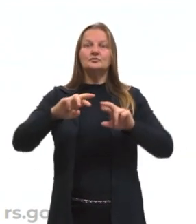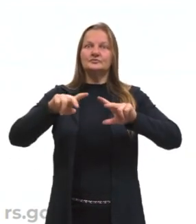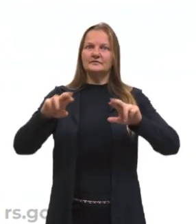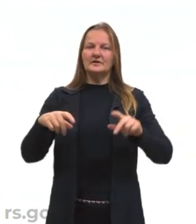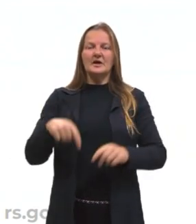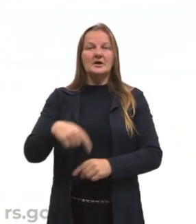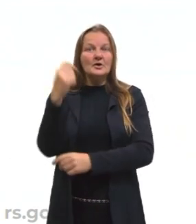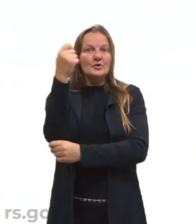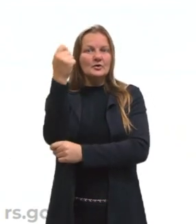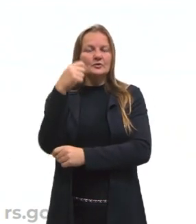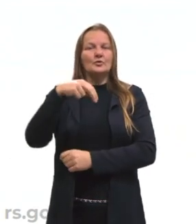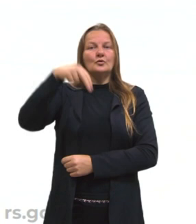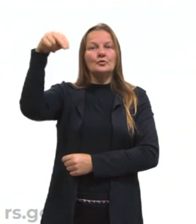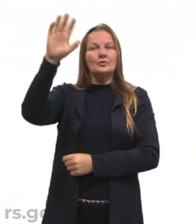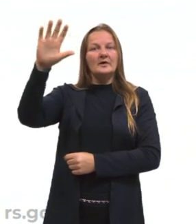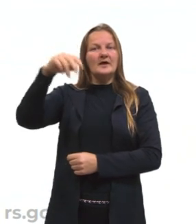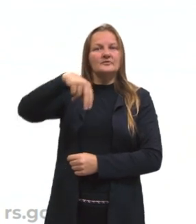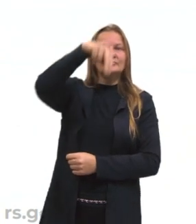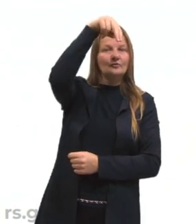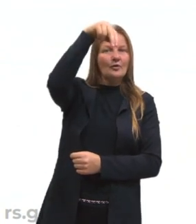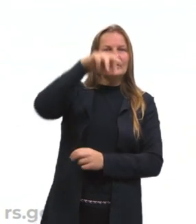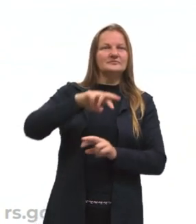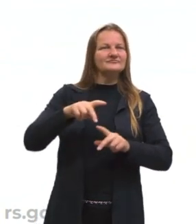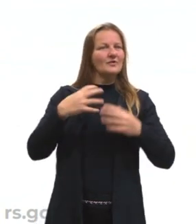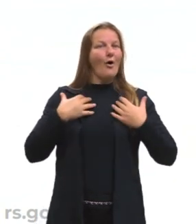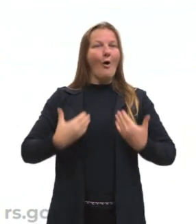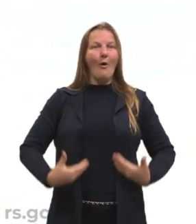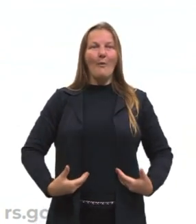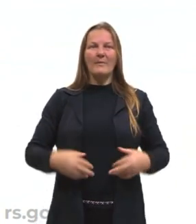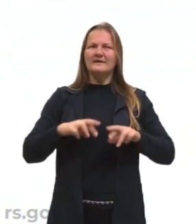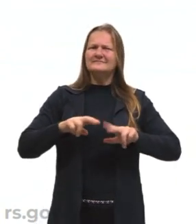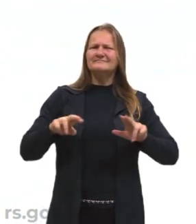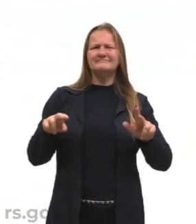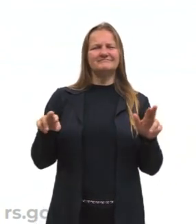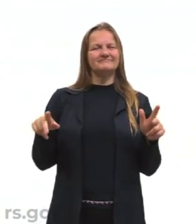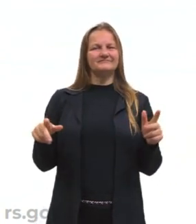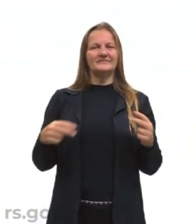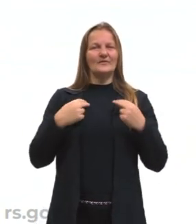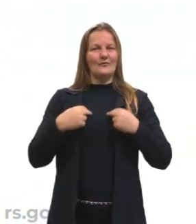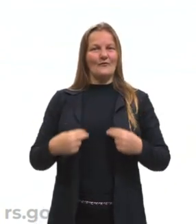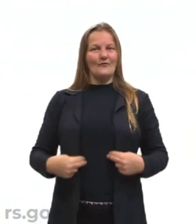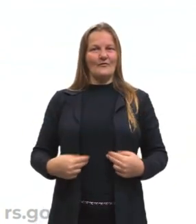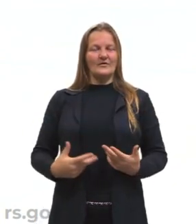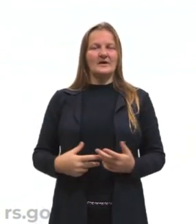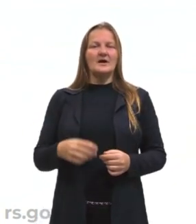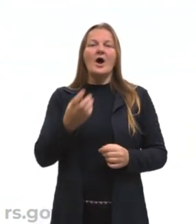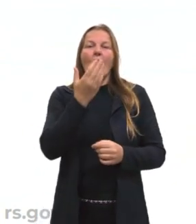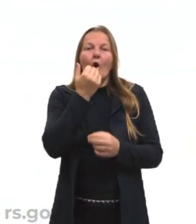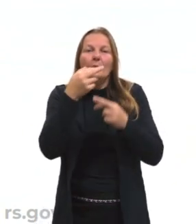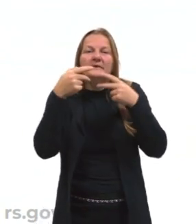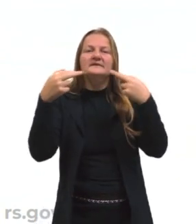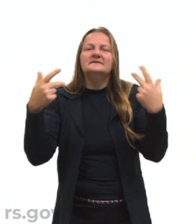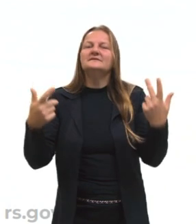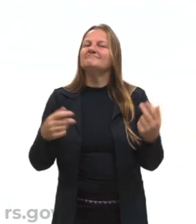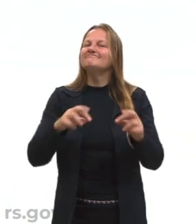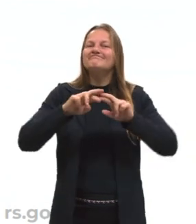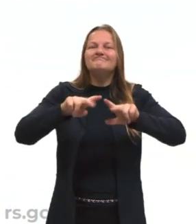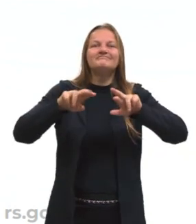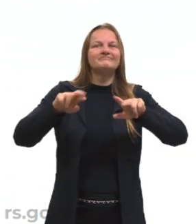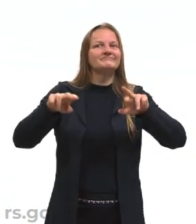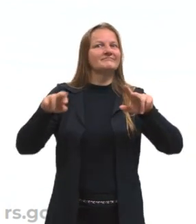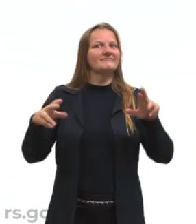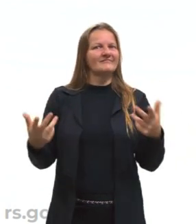Rio Grande do Sul, Nordeste, Norte, temos vestimentas diferentes, o é bacana, o que é rico, a nossa culinária, que é muito